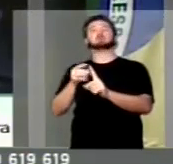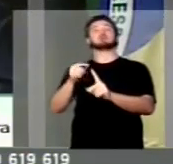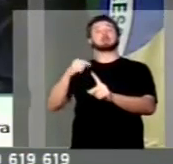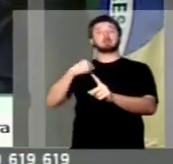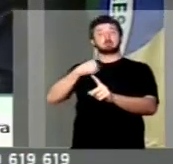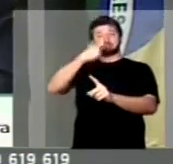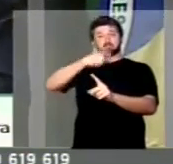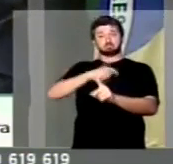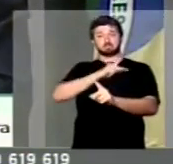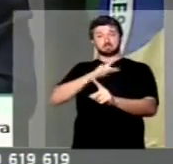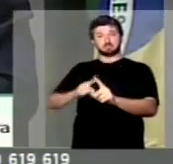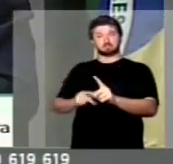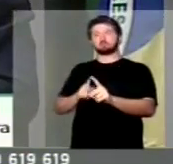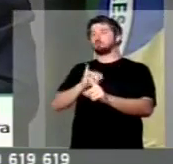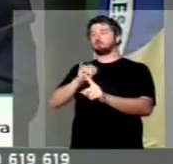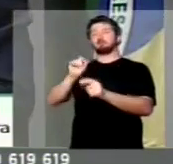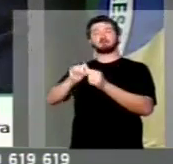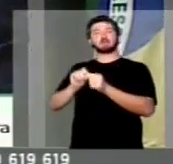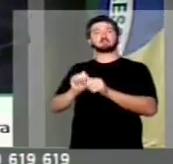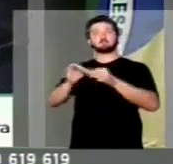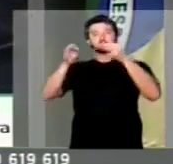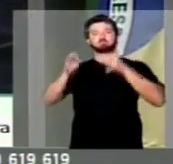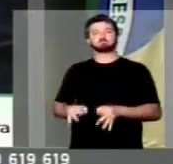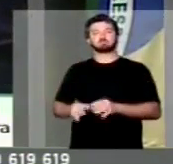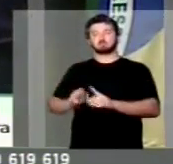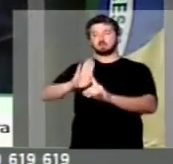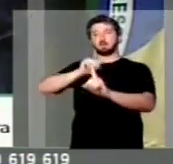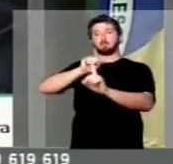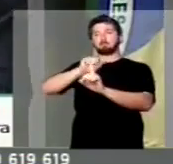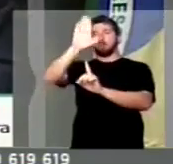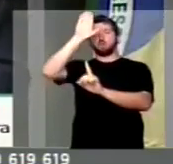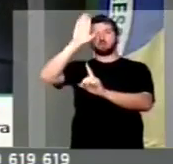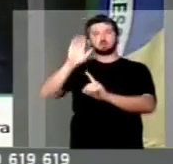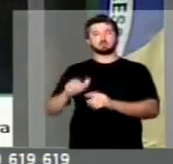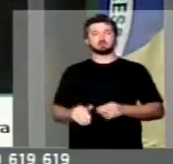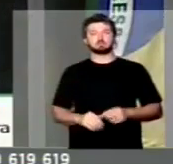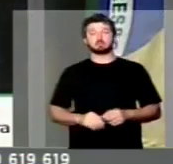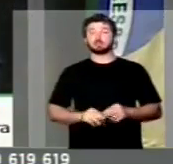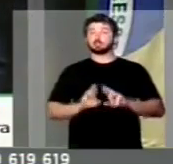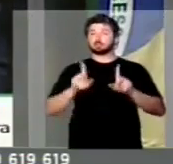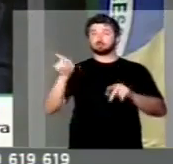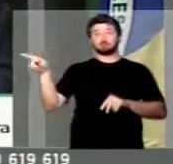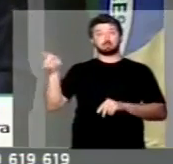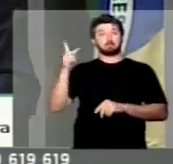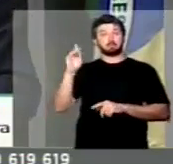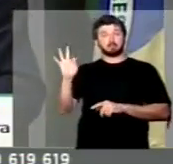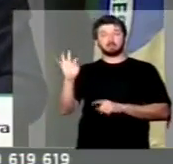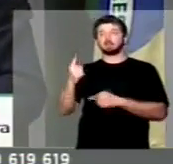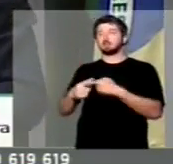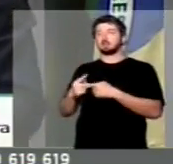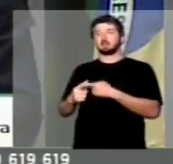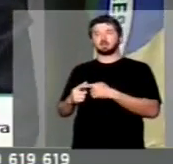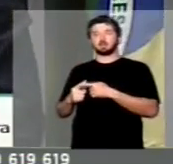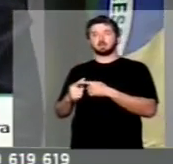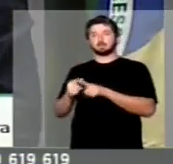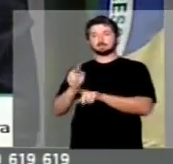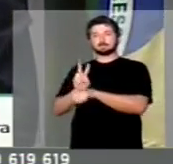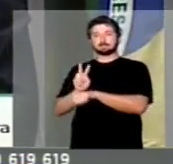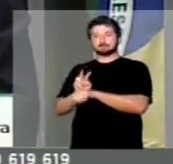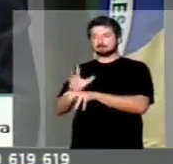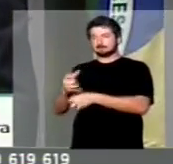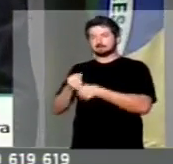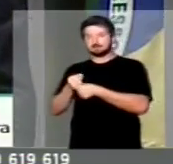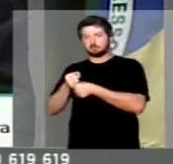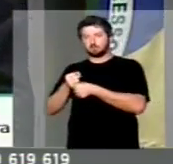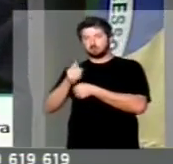tratados como sempre deveriam ter sido e afastados do seu cargo, diferente do PT, que manteve até o último momento